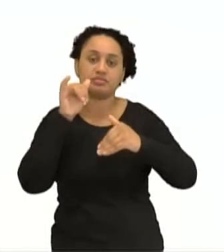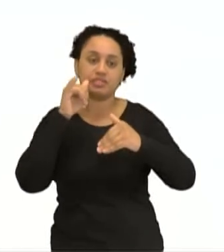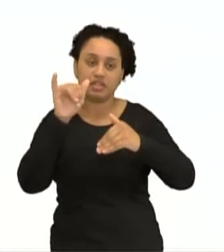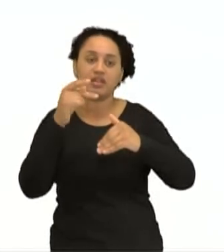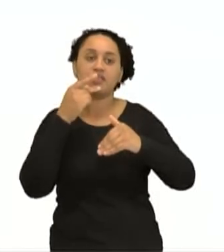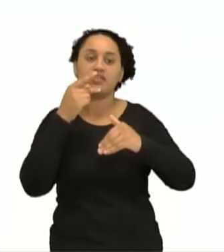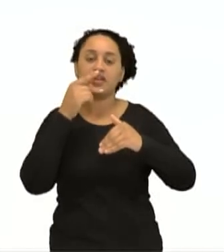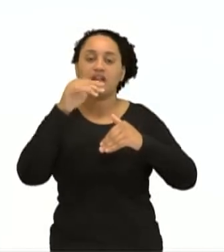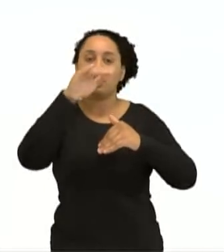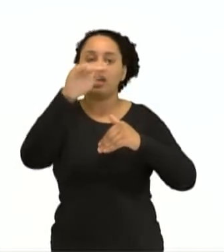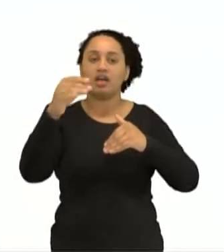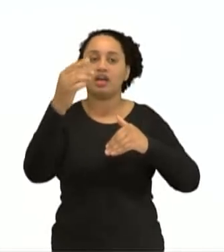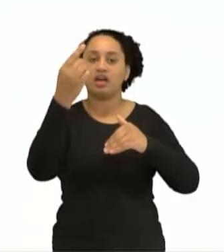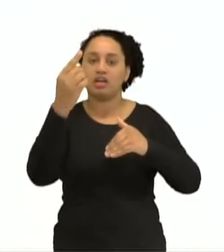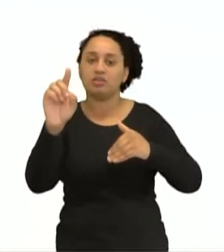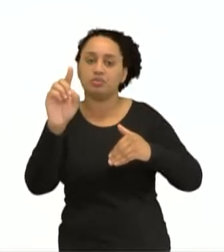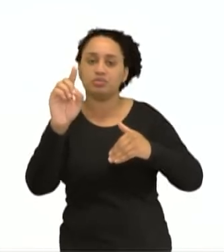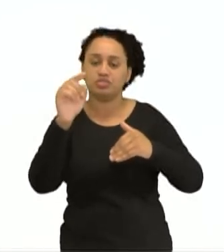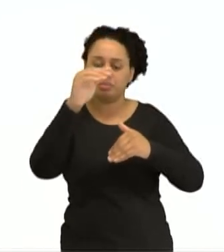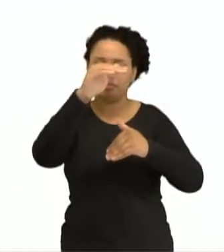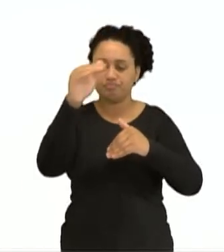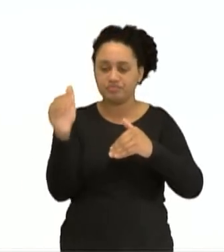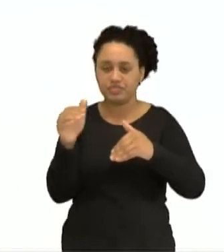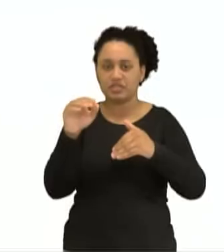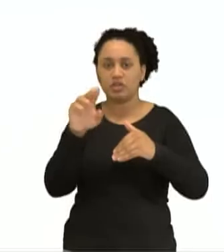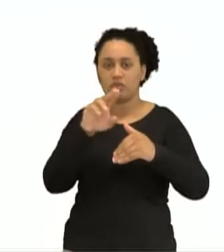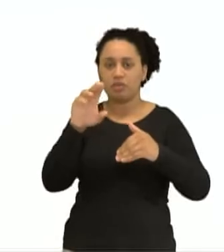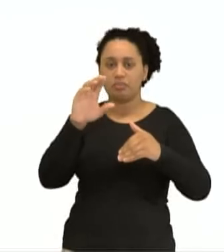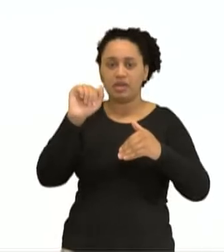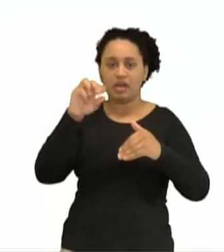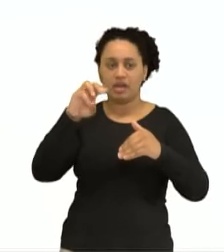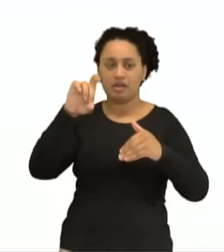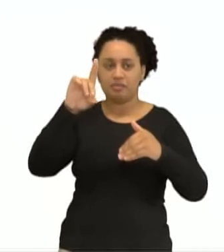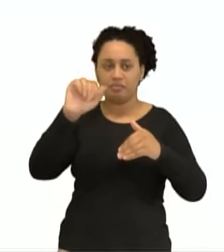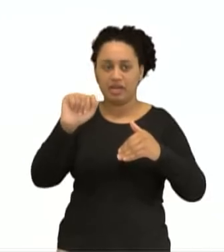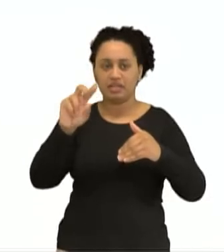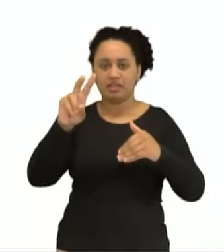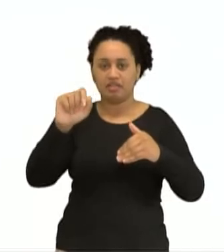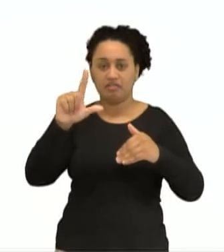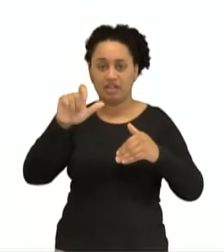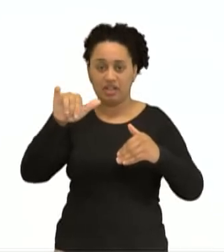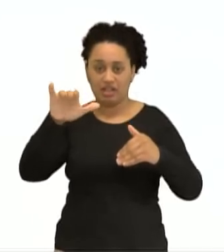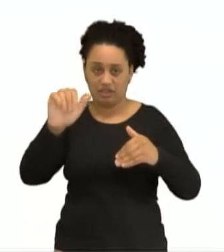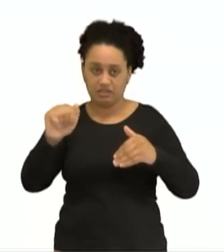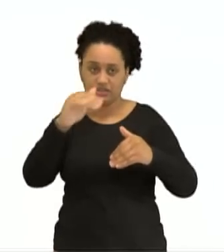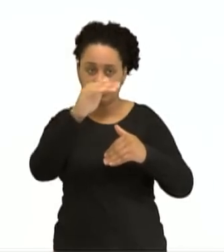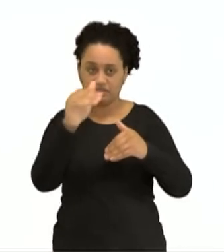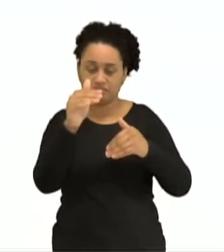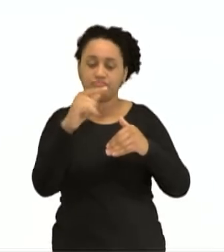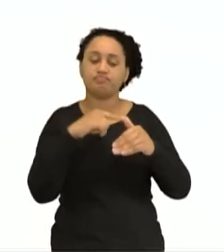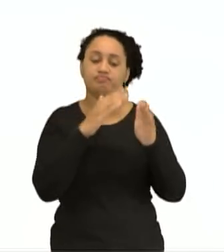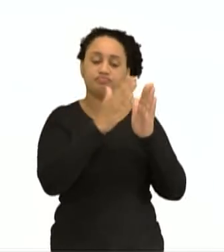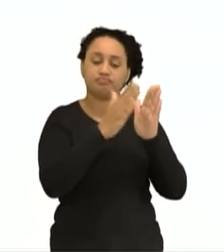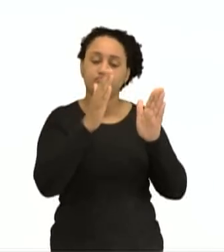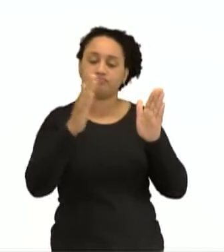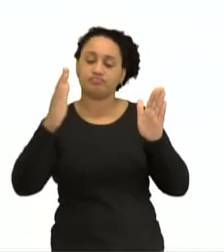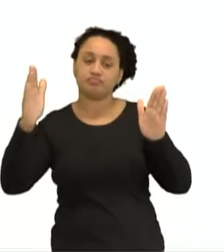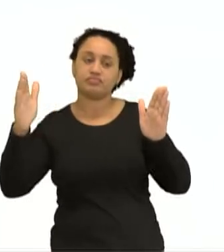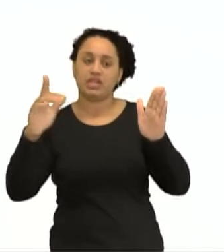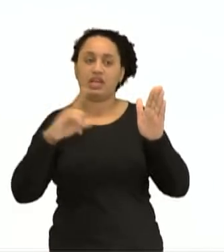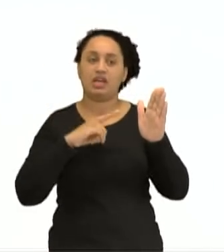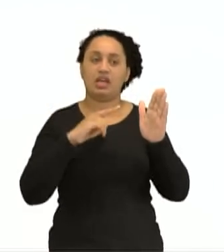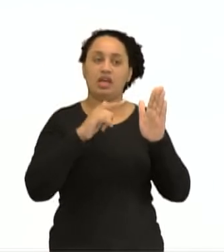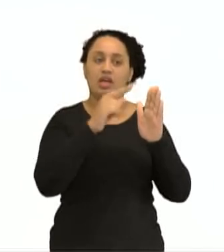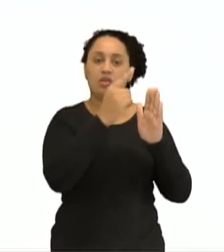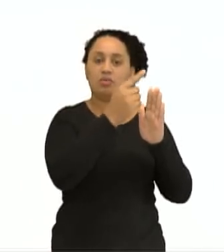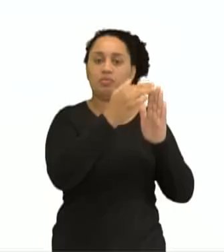sódio é a camada M com um elétron. Do cloro é a camada M também com sete elétrons. Aqui eu tenho as camadas eletrônicas, da primeira até